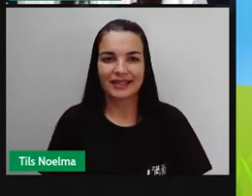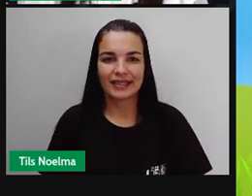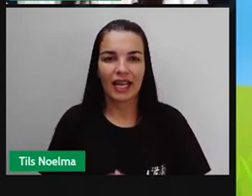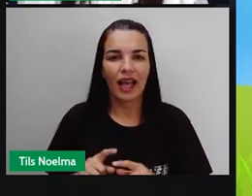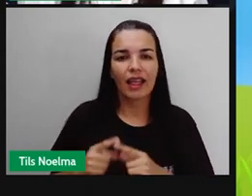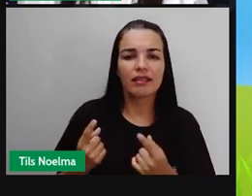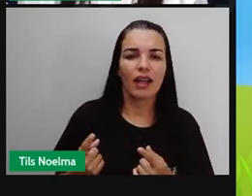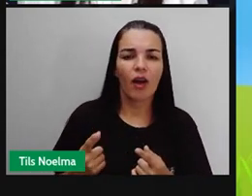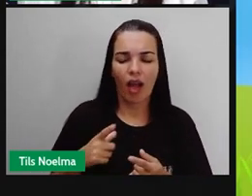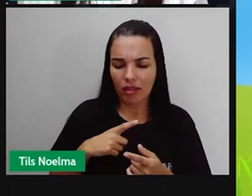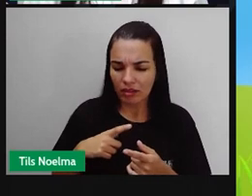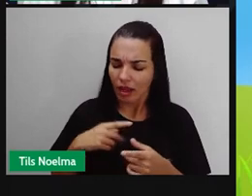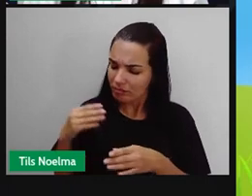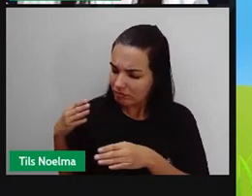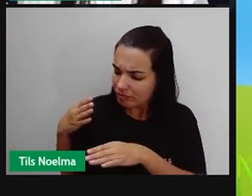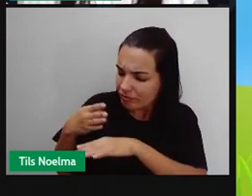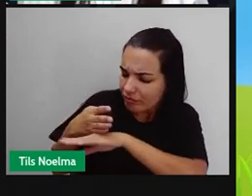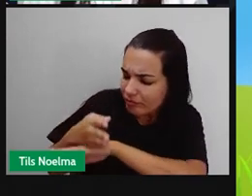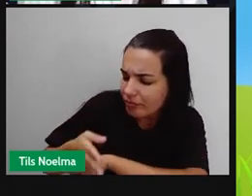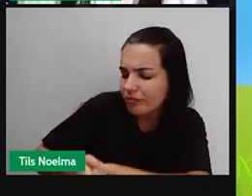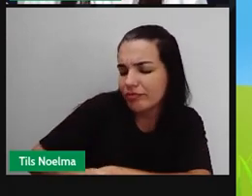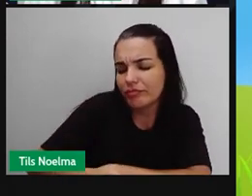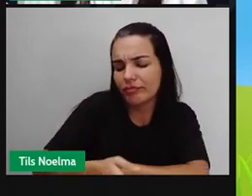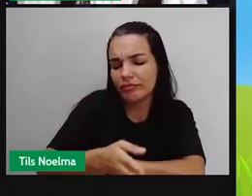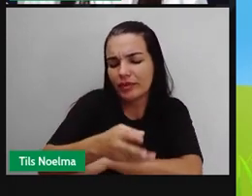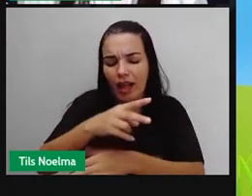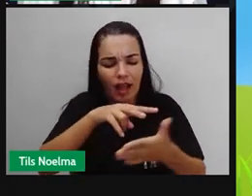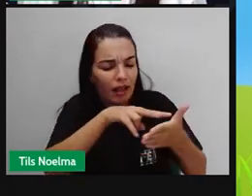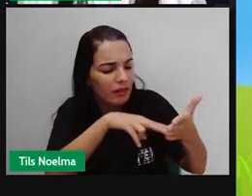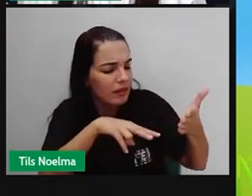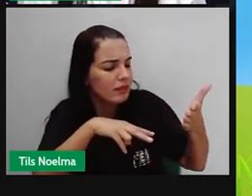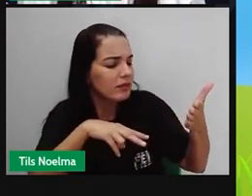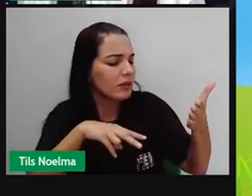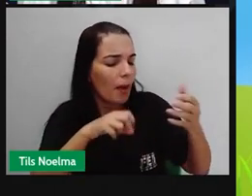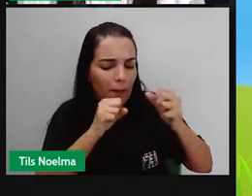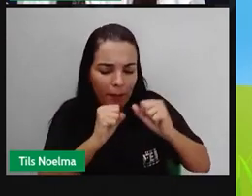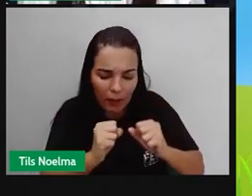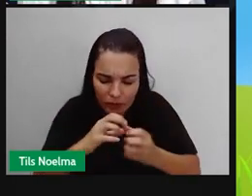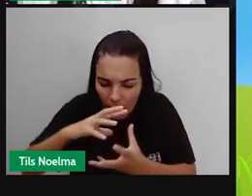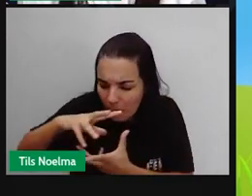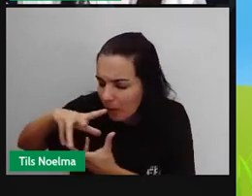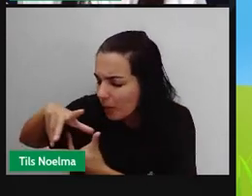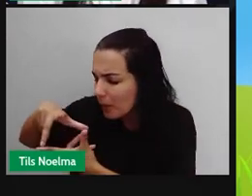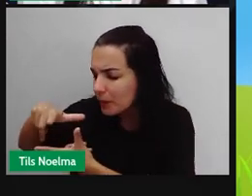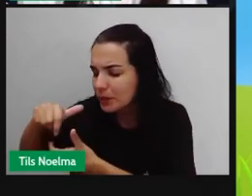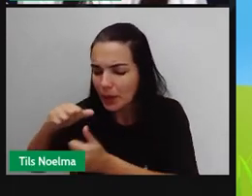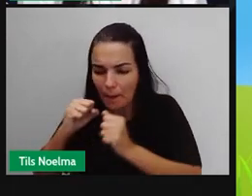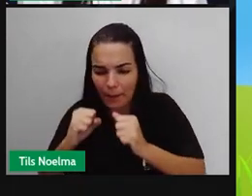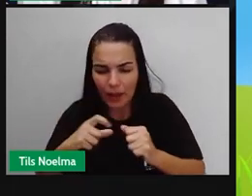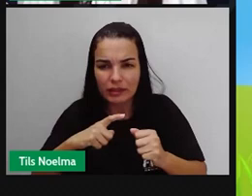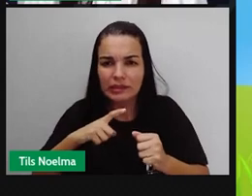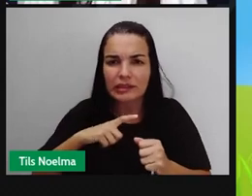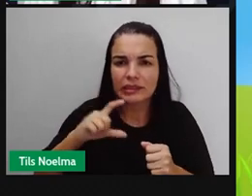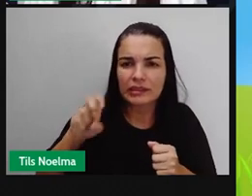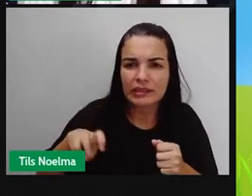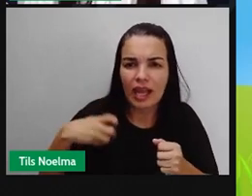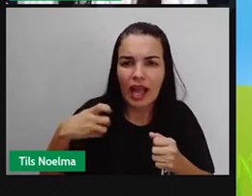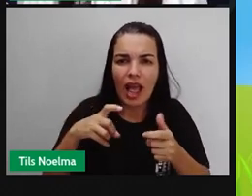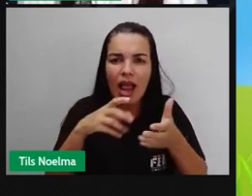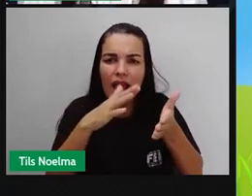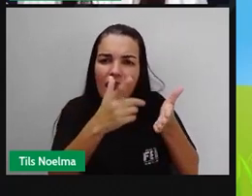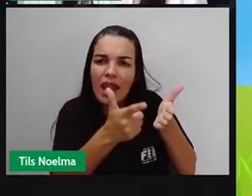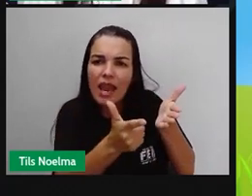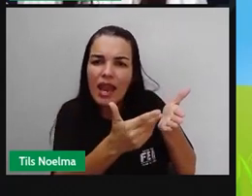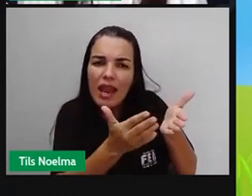Através da leitura entramos num outro mundo. Pode ser de um livro, artigo, uma revista,